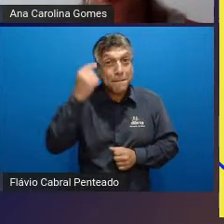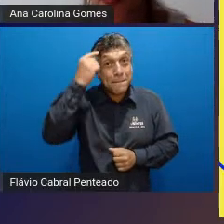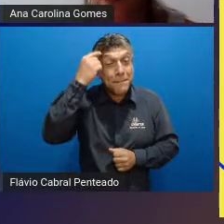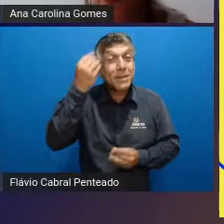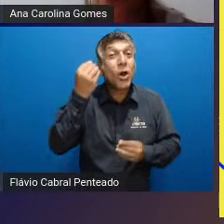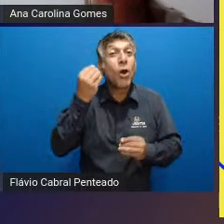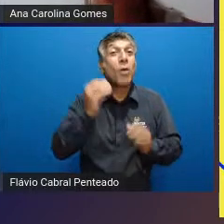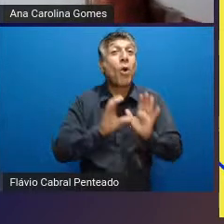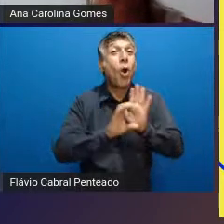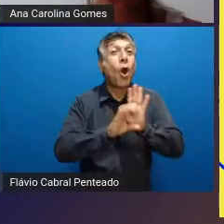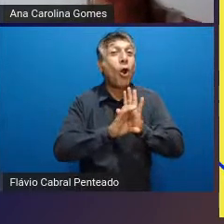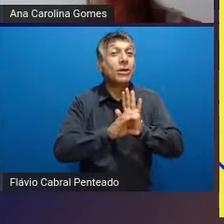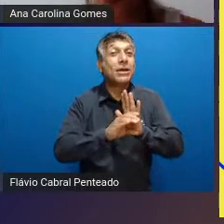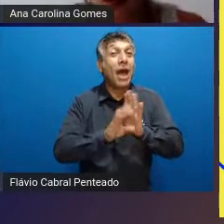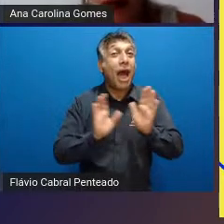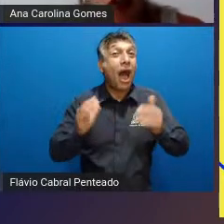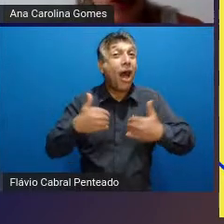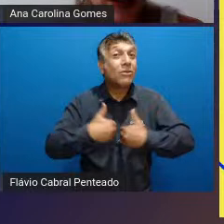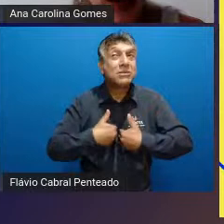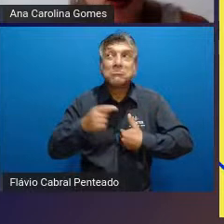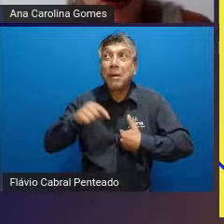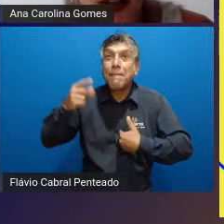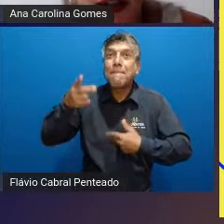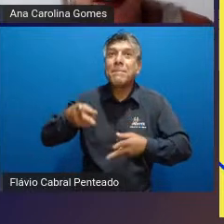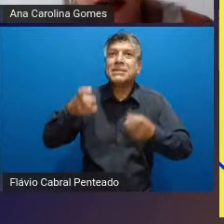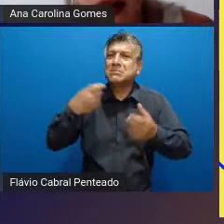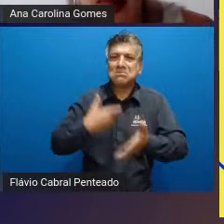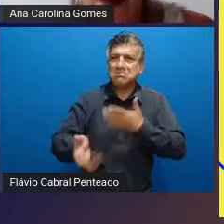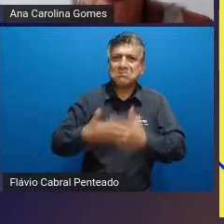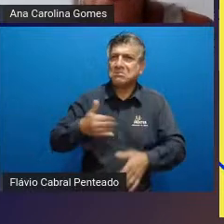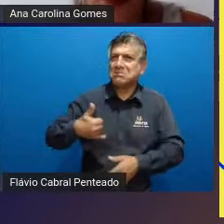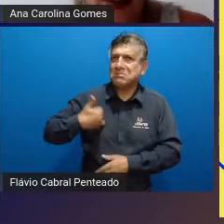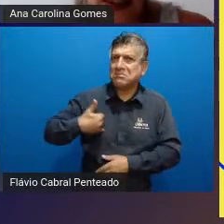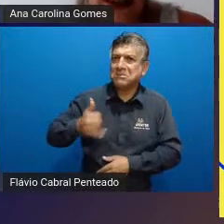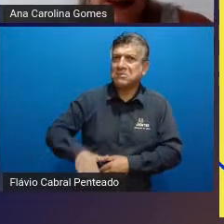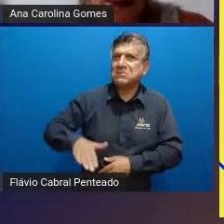conceito do autista para todo mundo independente da idade da criança